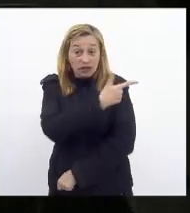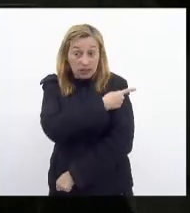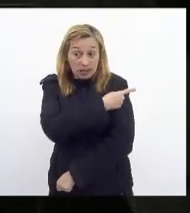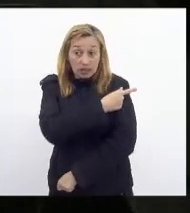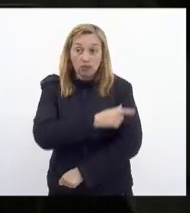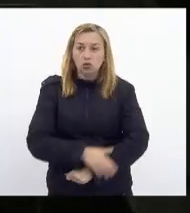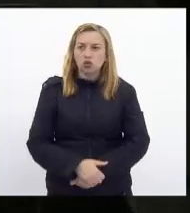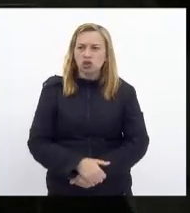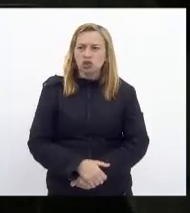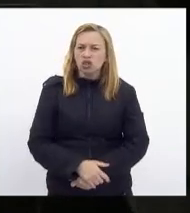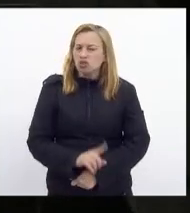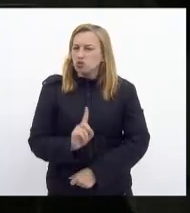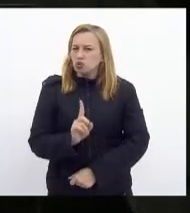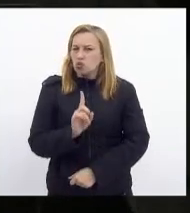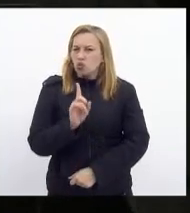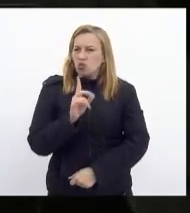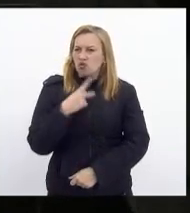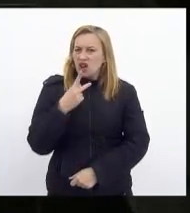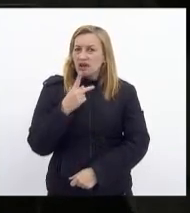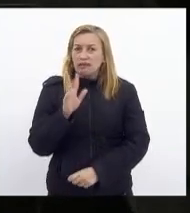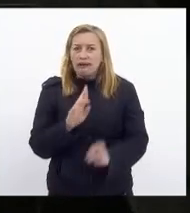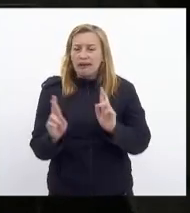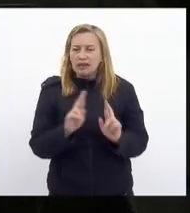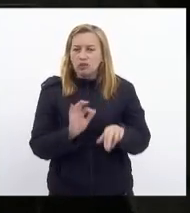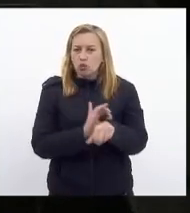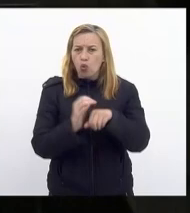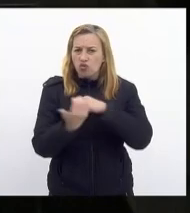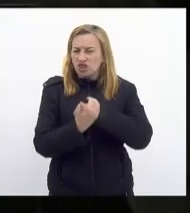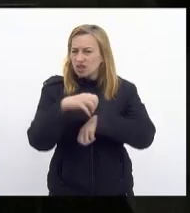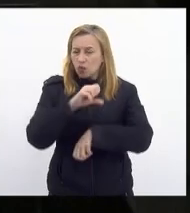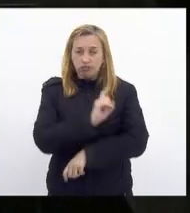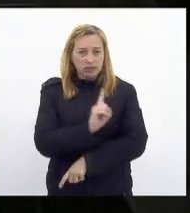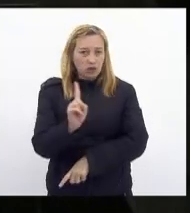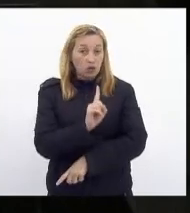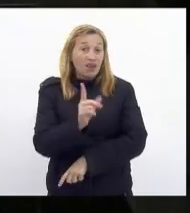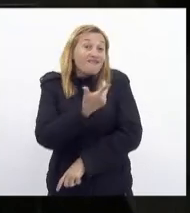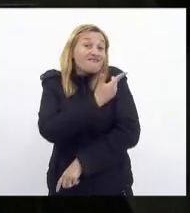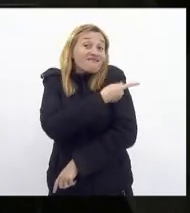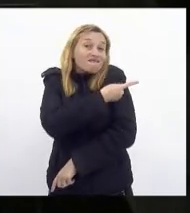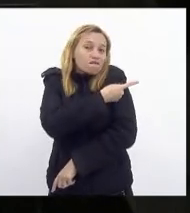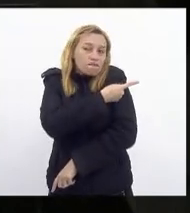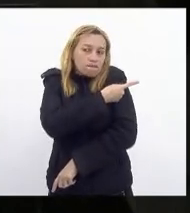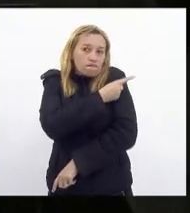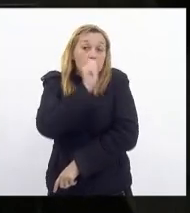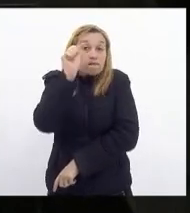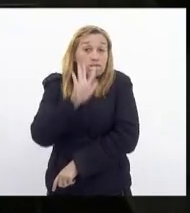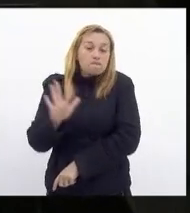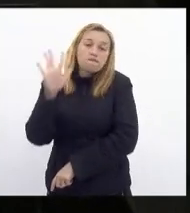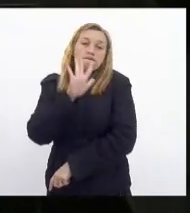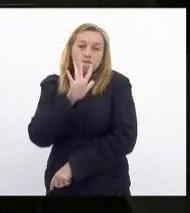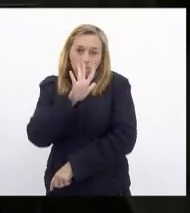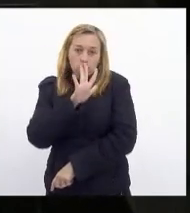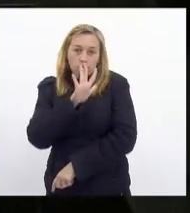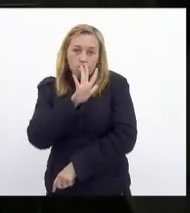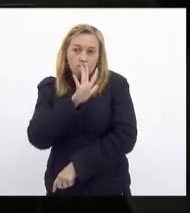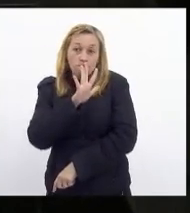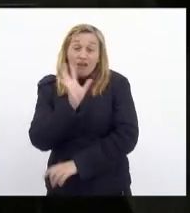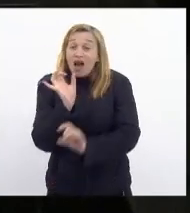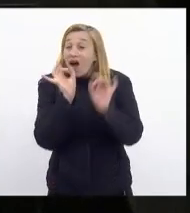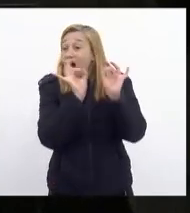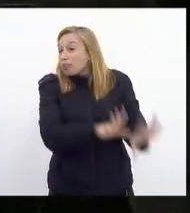não estou falando especificamente em relação ao covid não a vacinação de uma maneira geral que foi